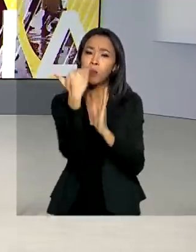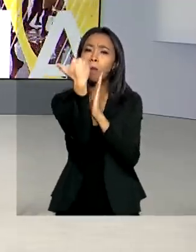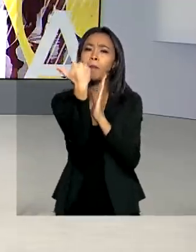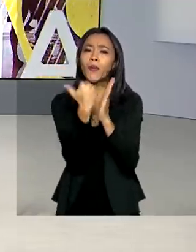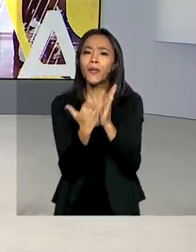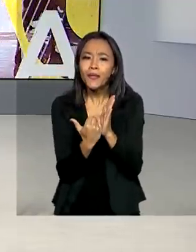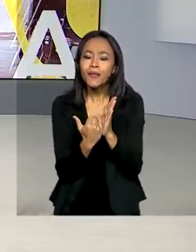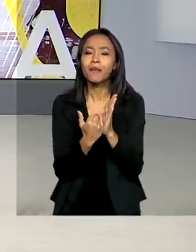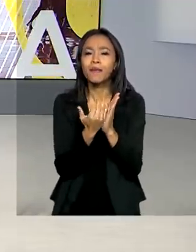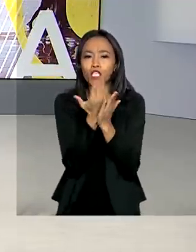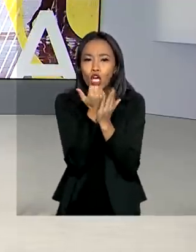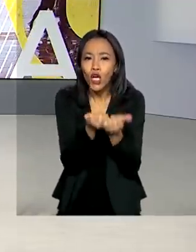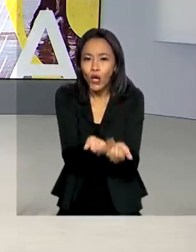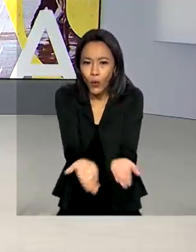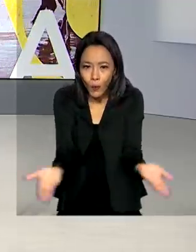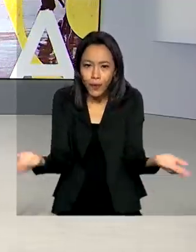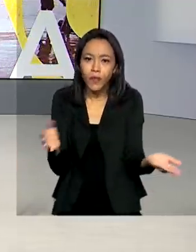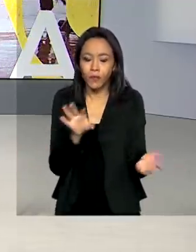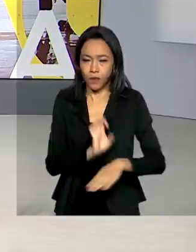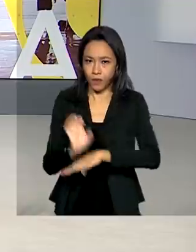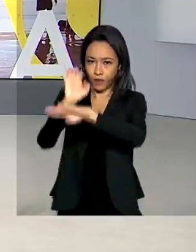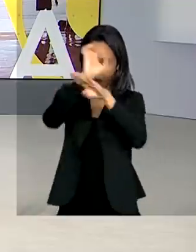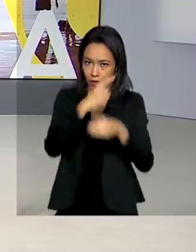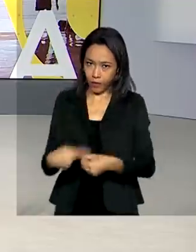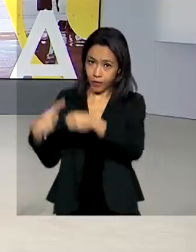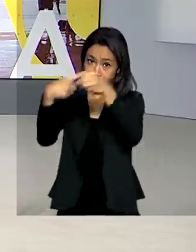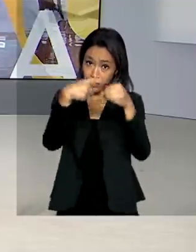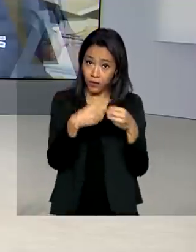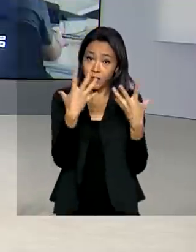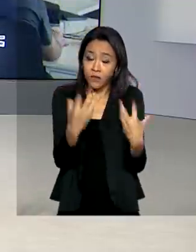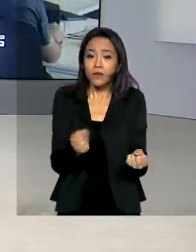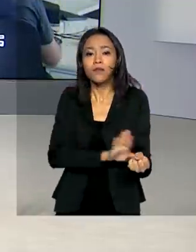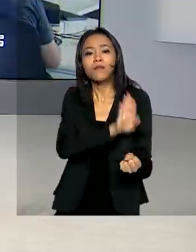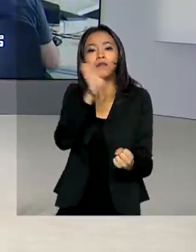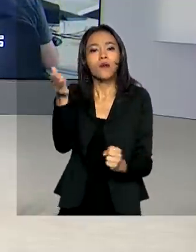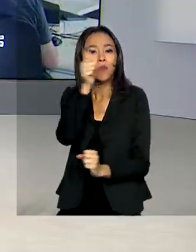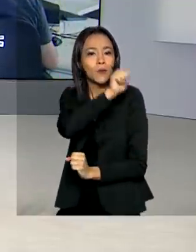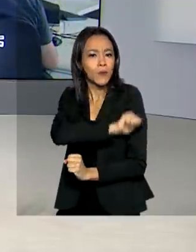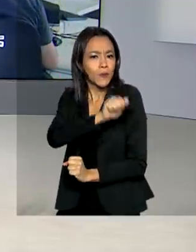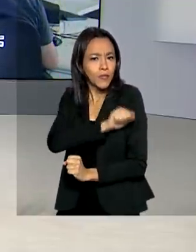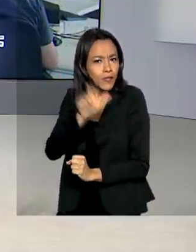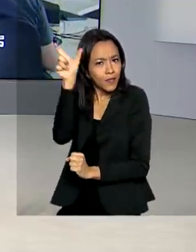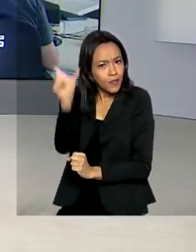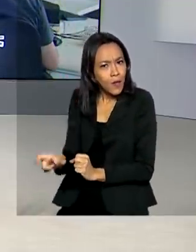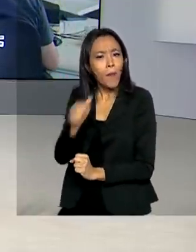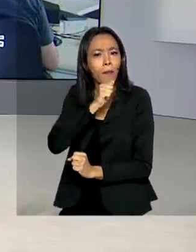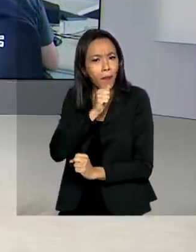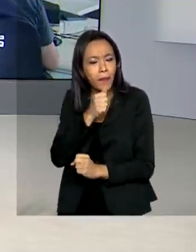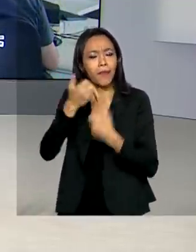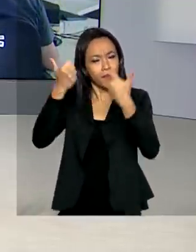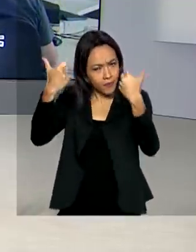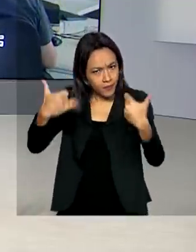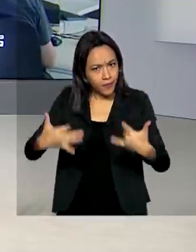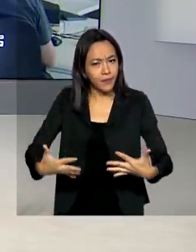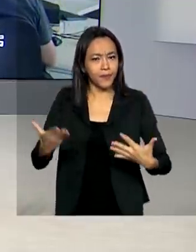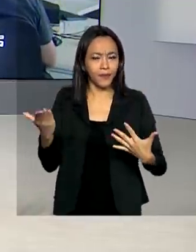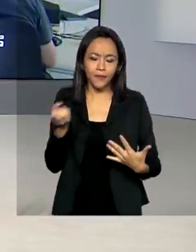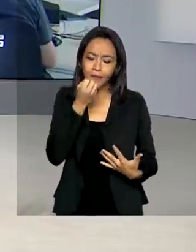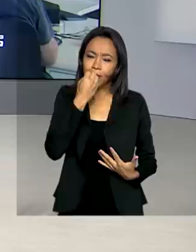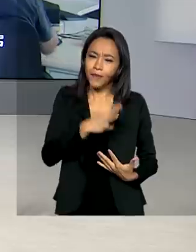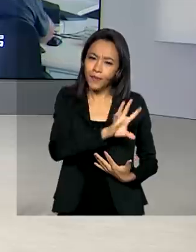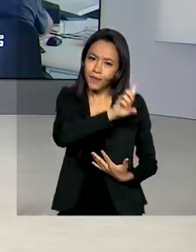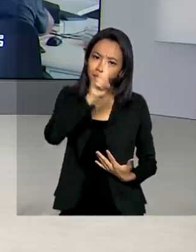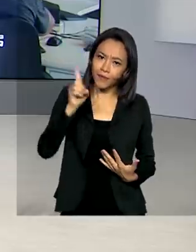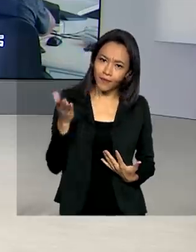Alimentação Escolar a estados e municípios. Vamos ao Rio de Janeiro. A repórter Cláudia Boiunga tem as informações para a gente. Bom dia, Cláudia.